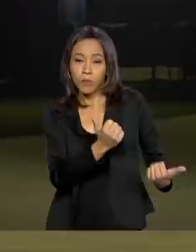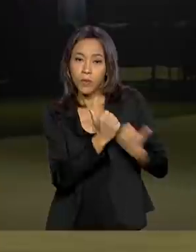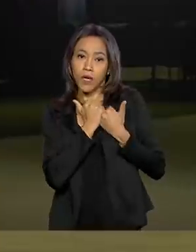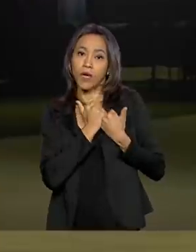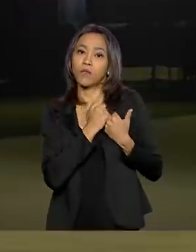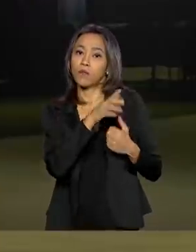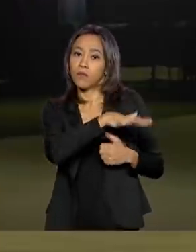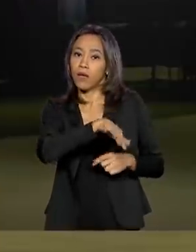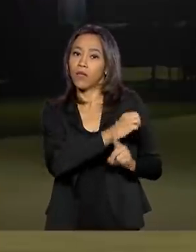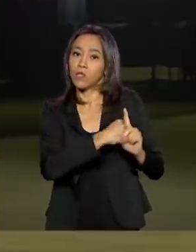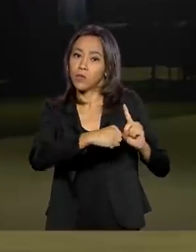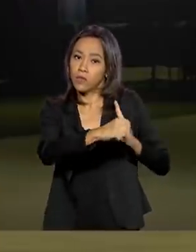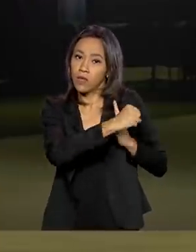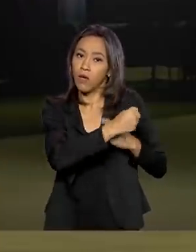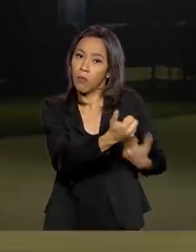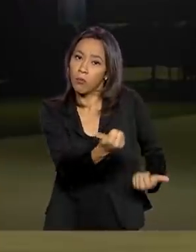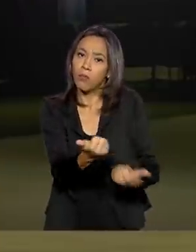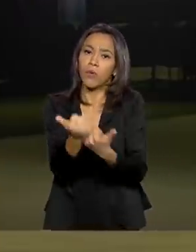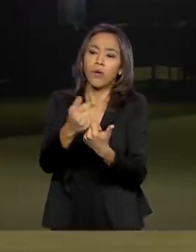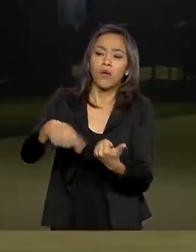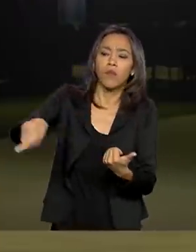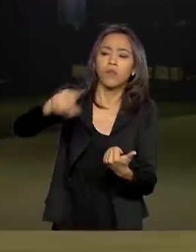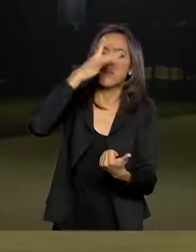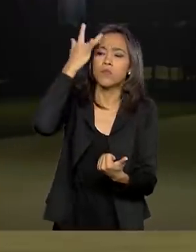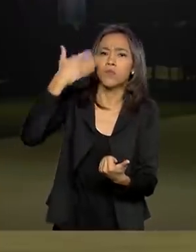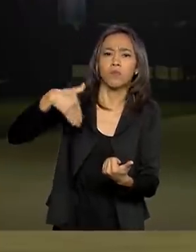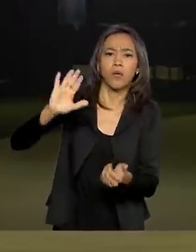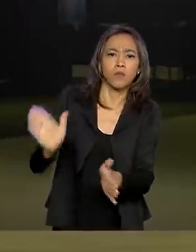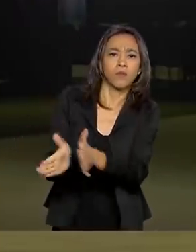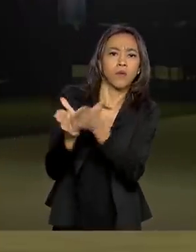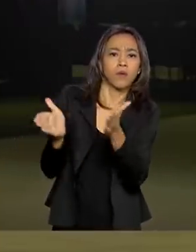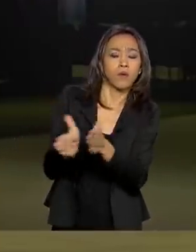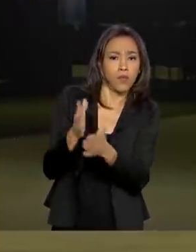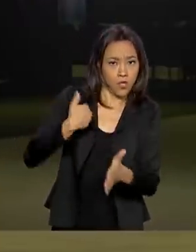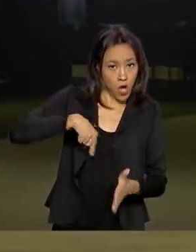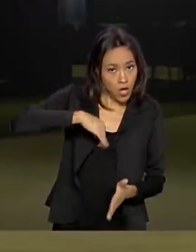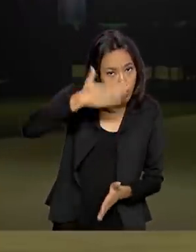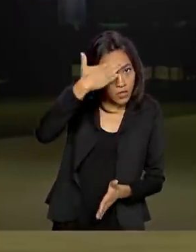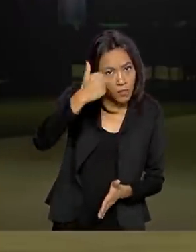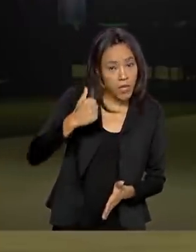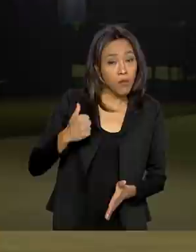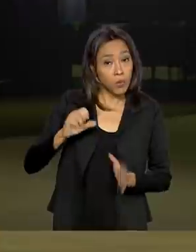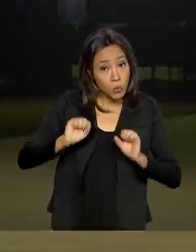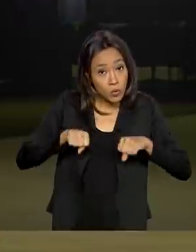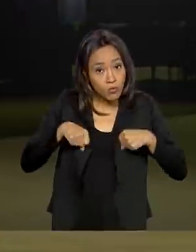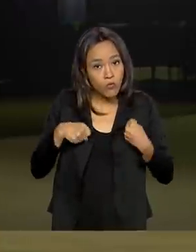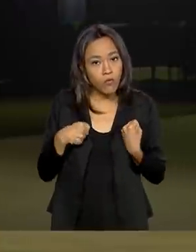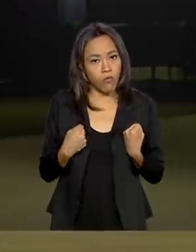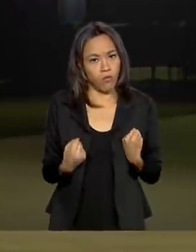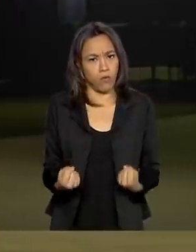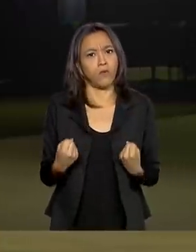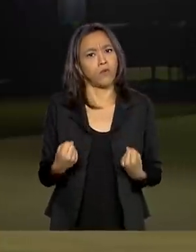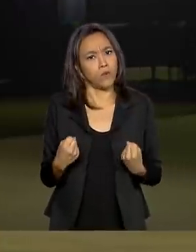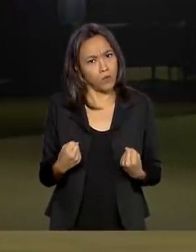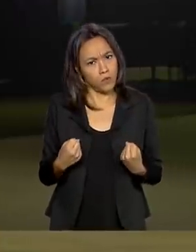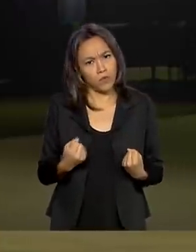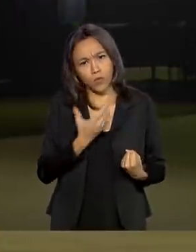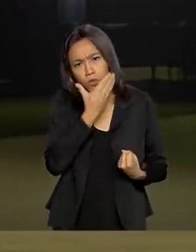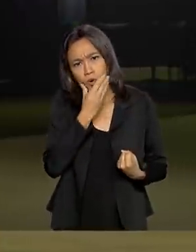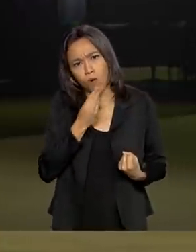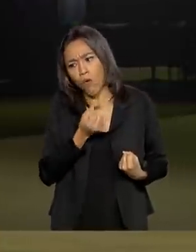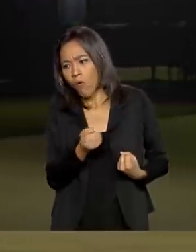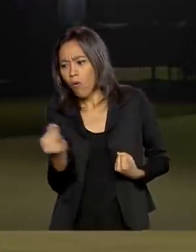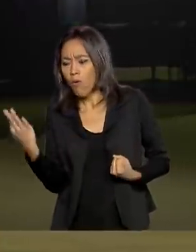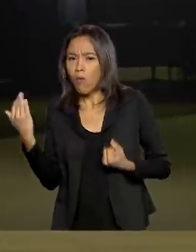cuidamos dos mais vulneráveis e a gente sabe do esforço que esse verdadeiro exército aí de homens e mulheres